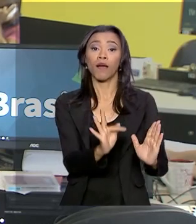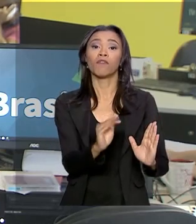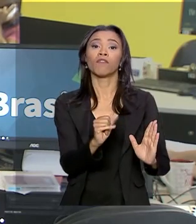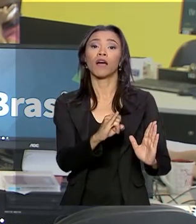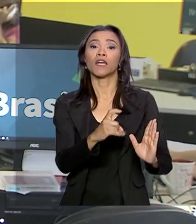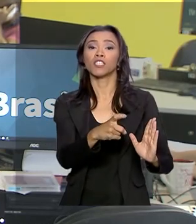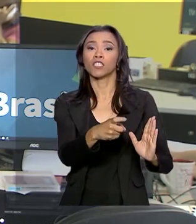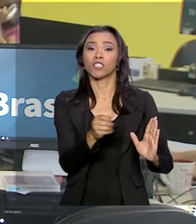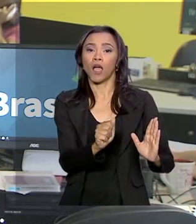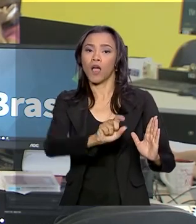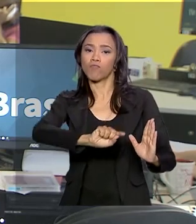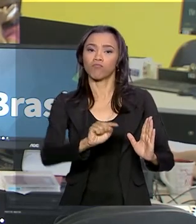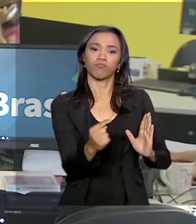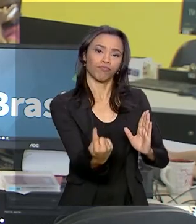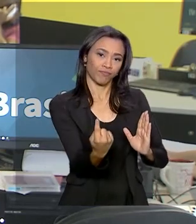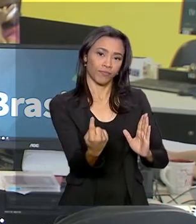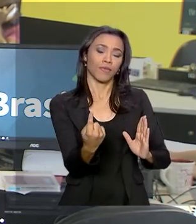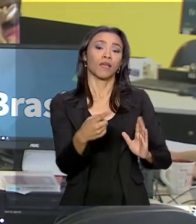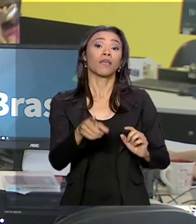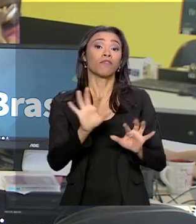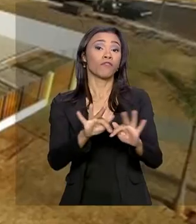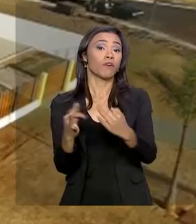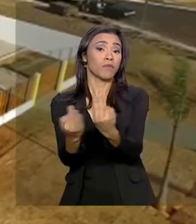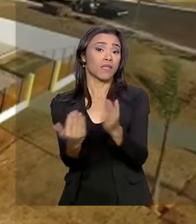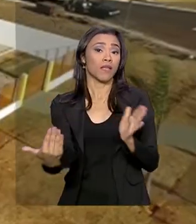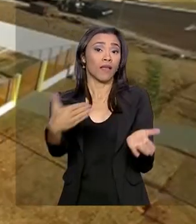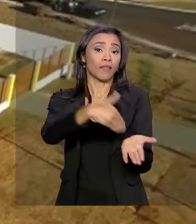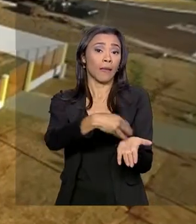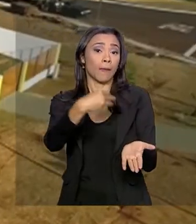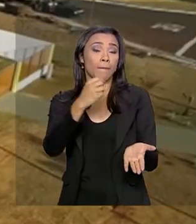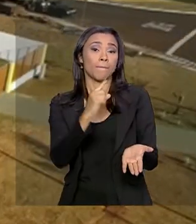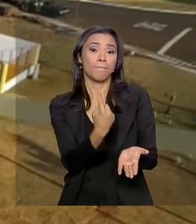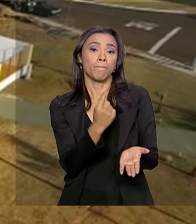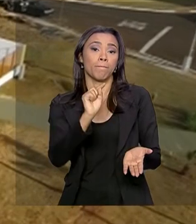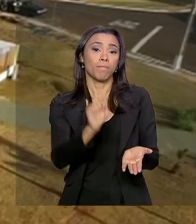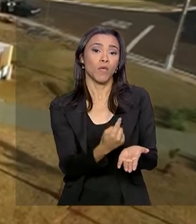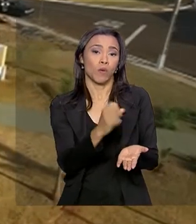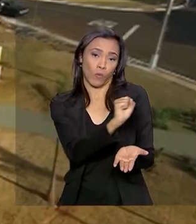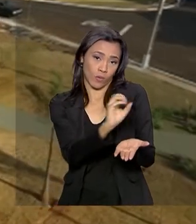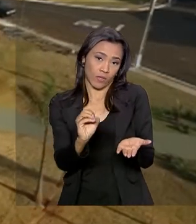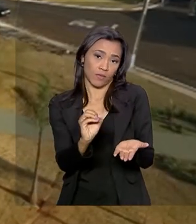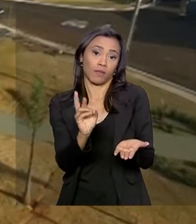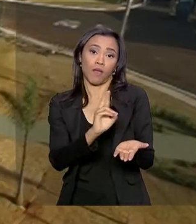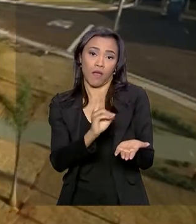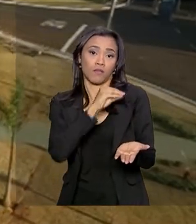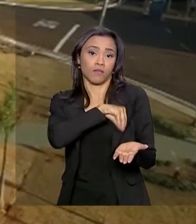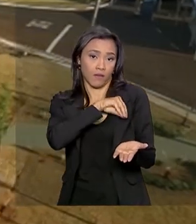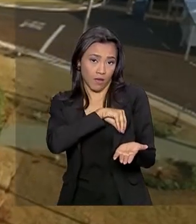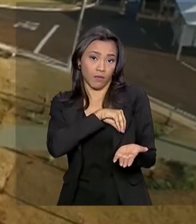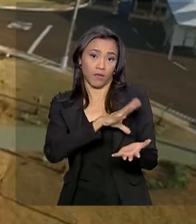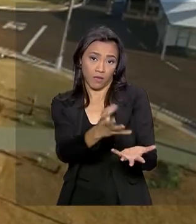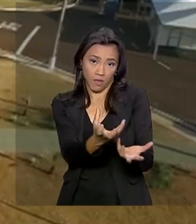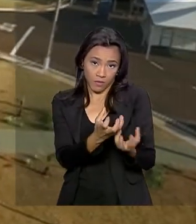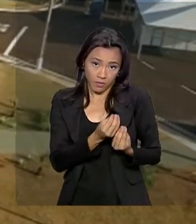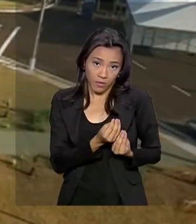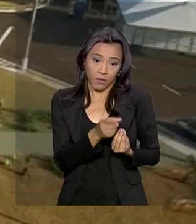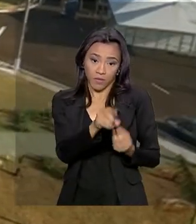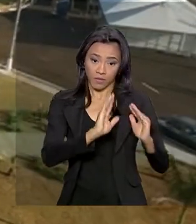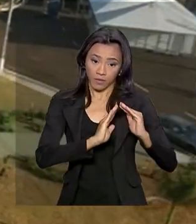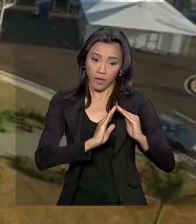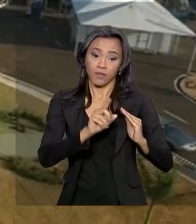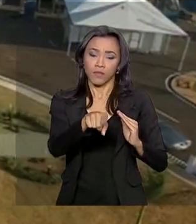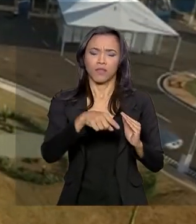beneficia famílias com renda mensal de até 1.800 reais. Ao todo, são 234 mil unidades em